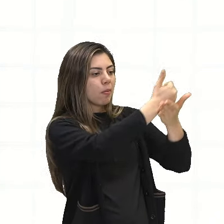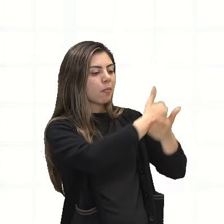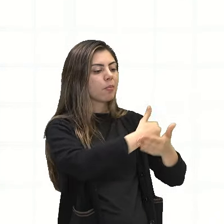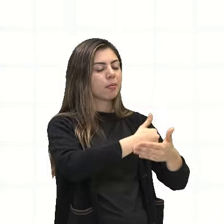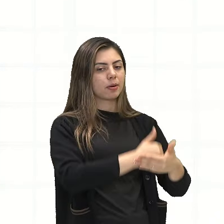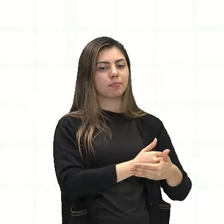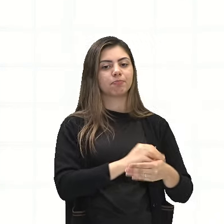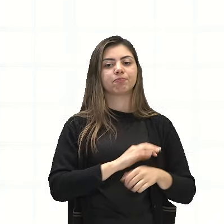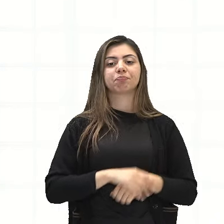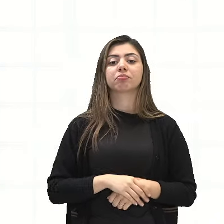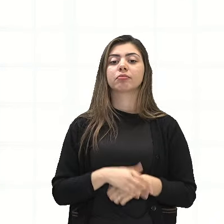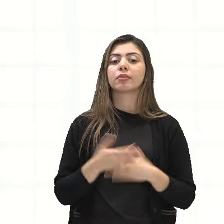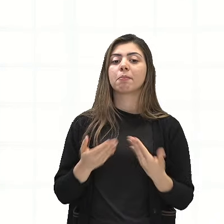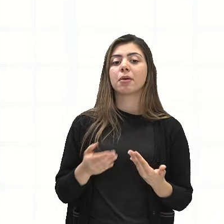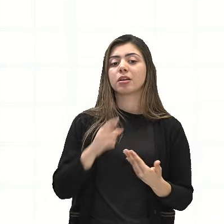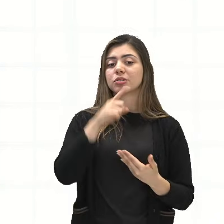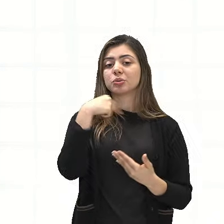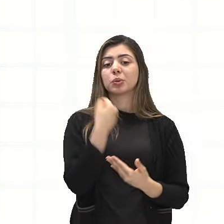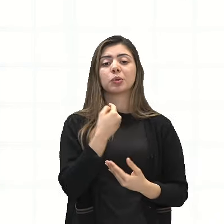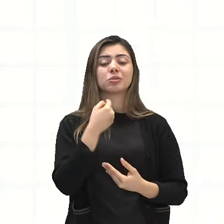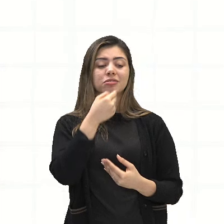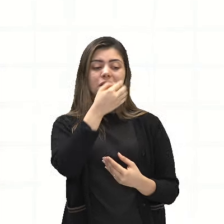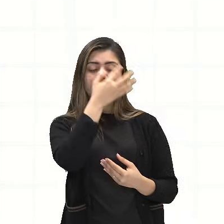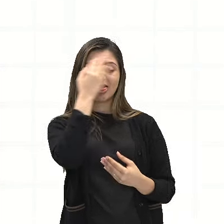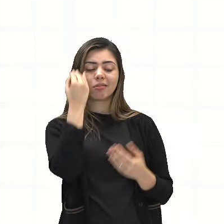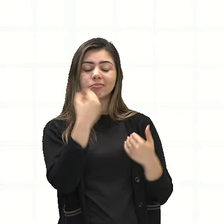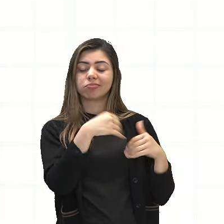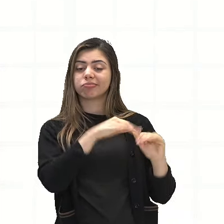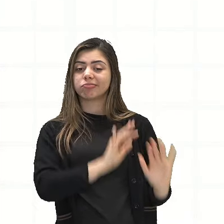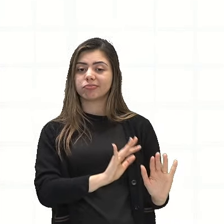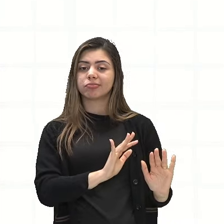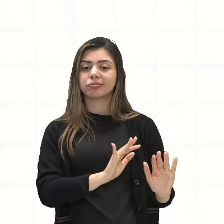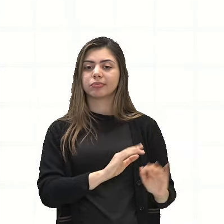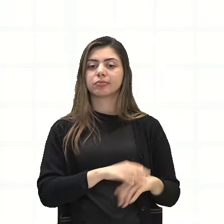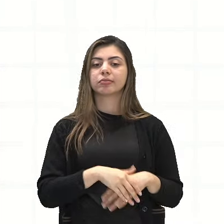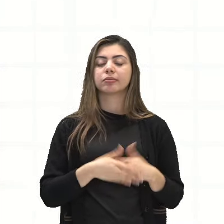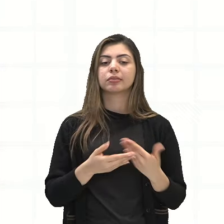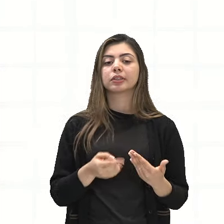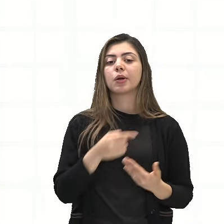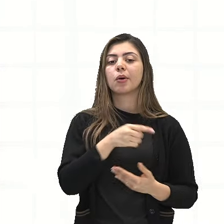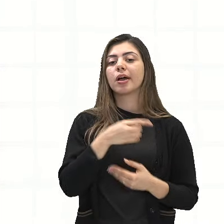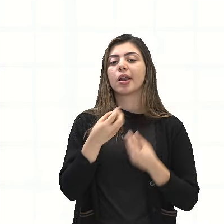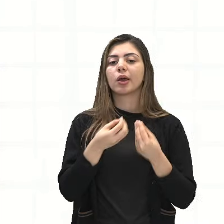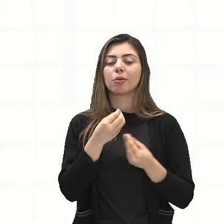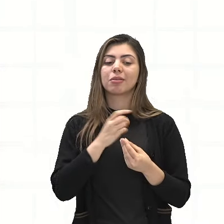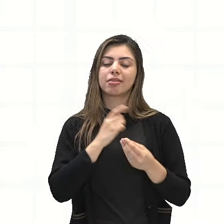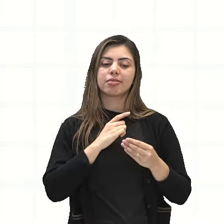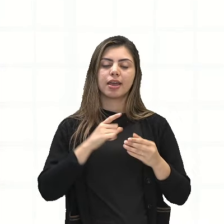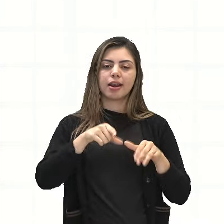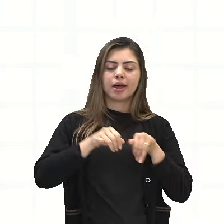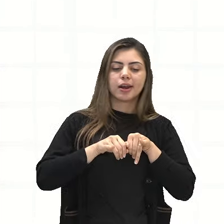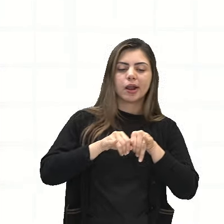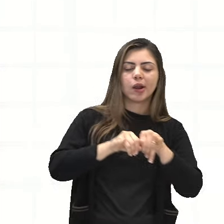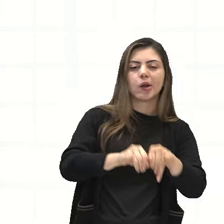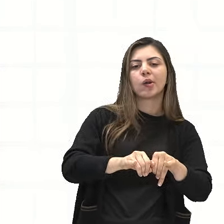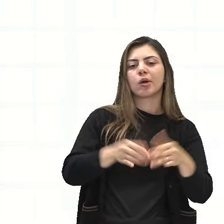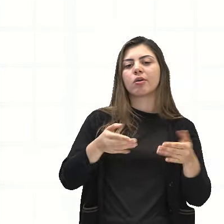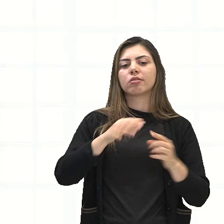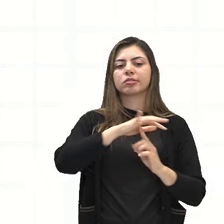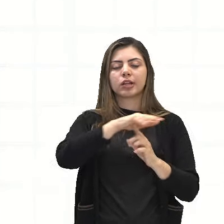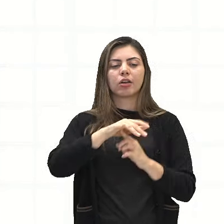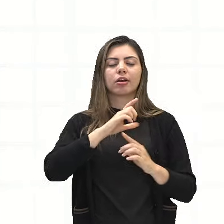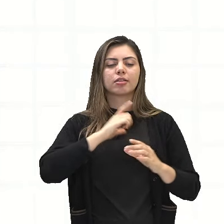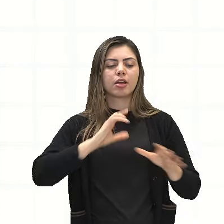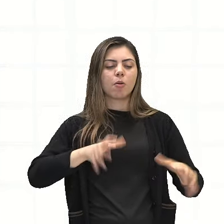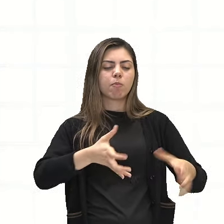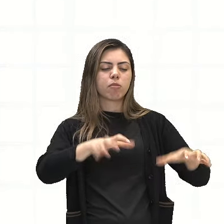Todos se esqueceram disso. Tanto transbordam nas quintandas os paneiros tão